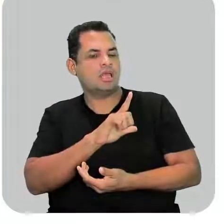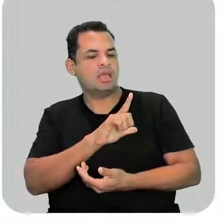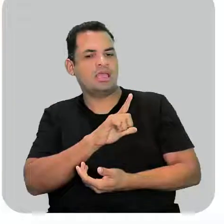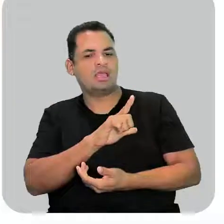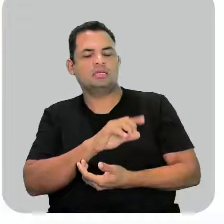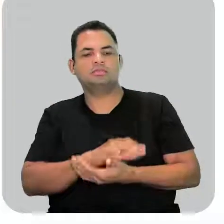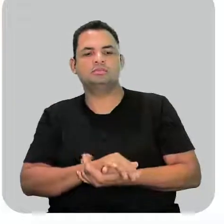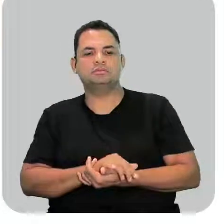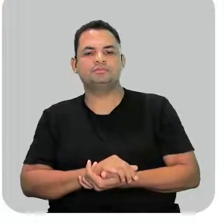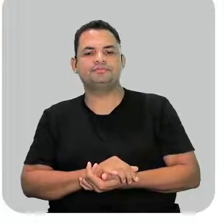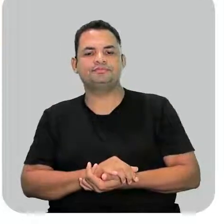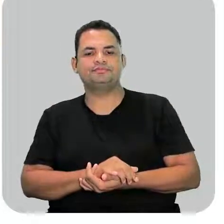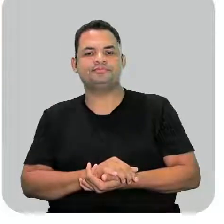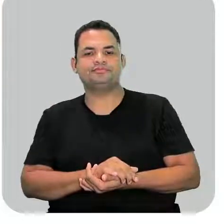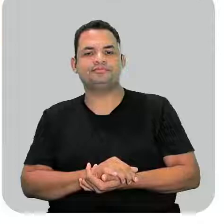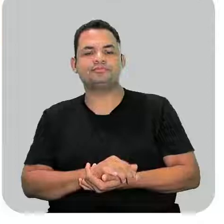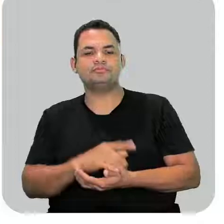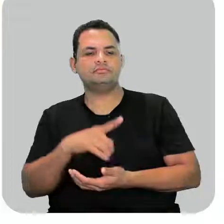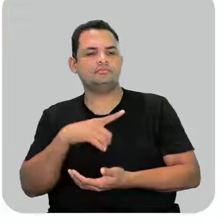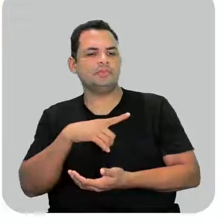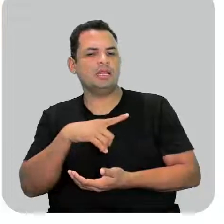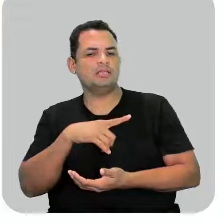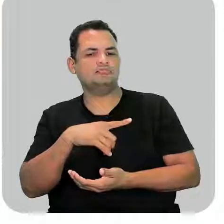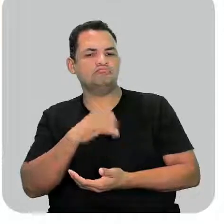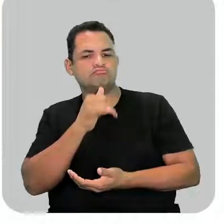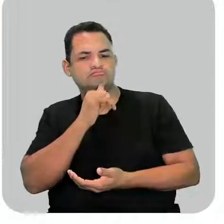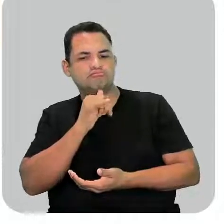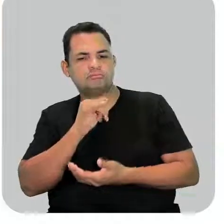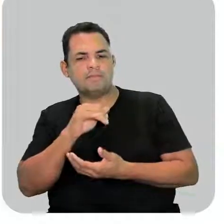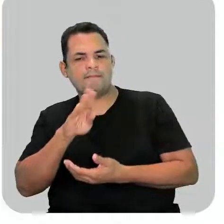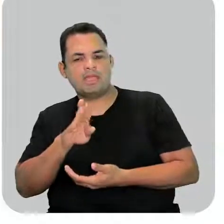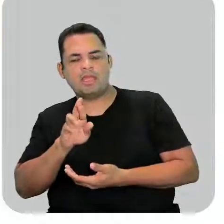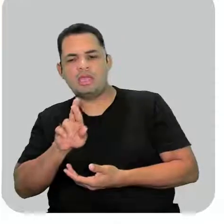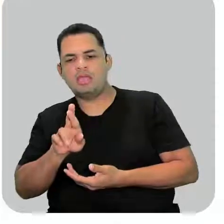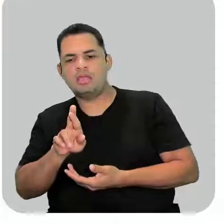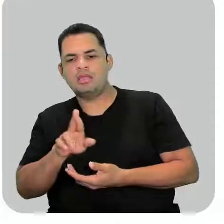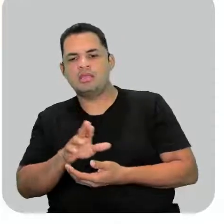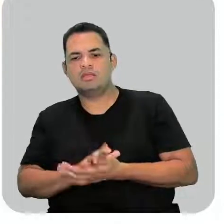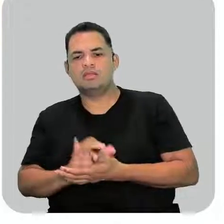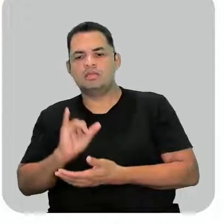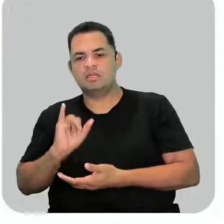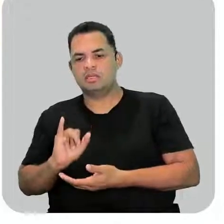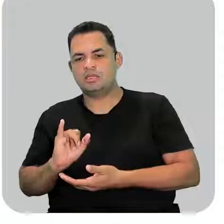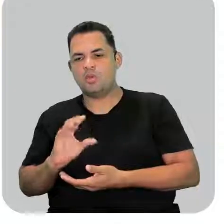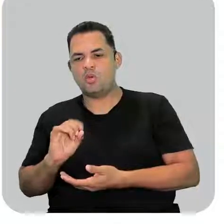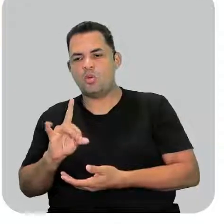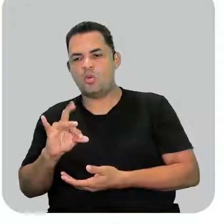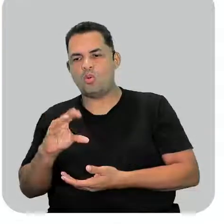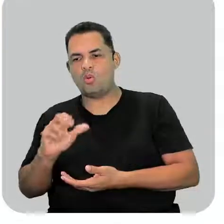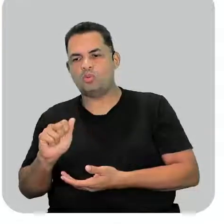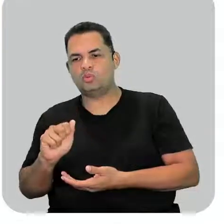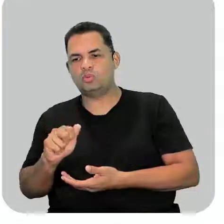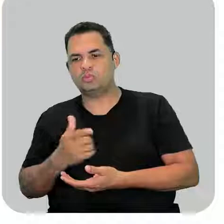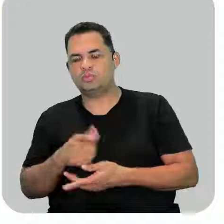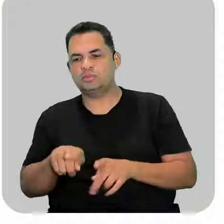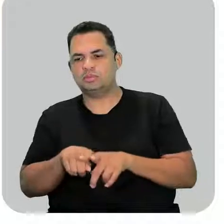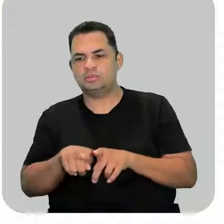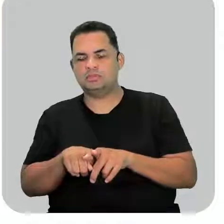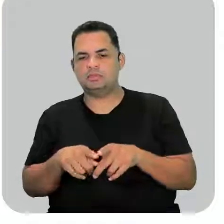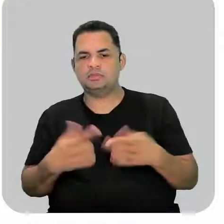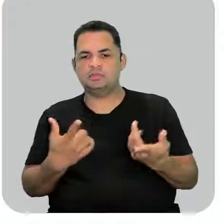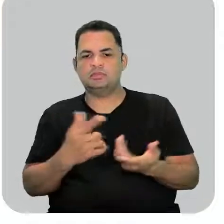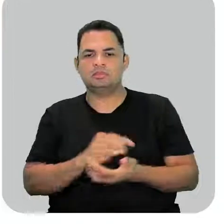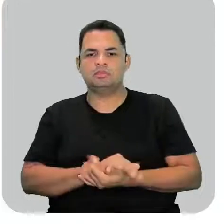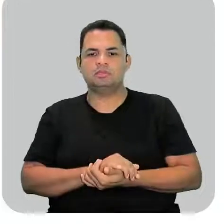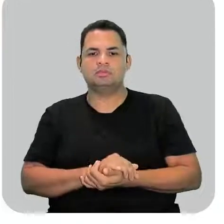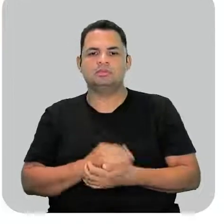E aí aqui nós temos um exemplo bem interessante. Nós temos o bromo e o iodo ligados ao benzeno. E aí